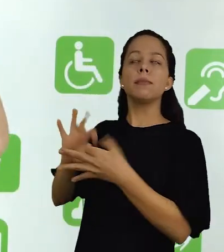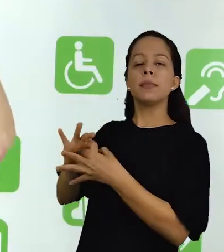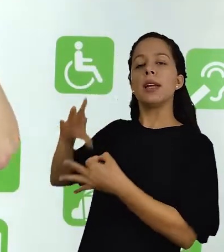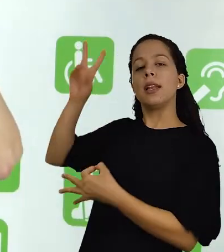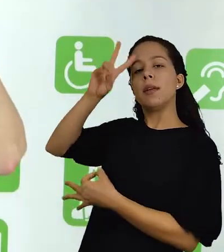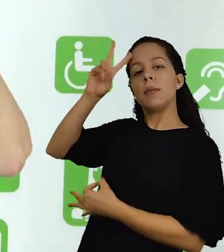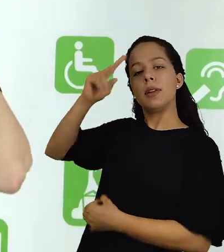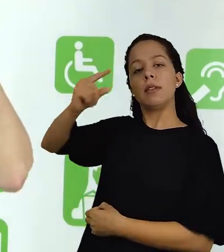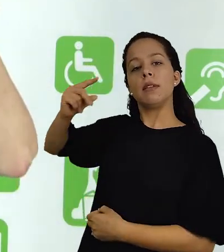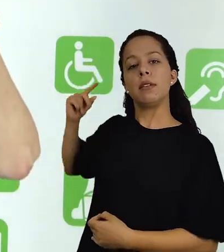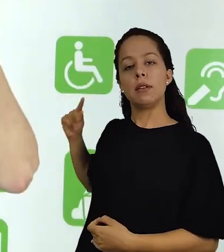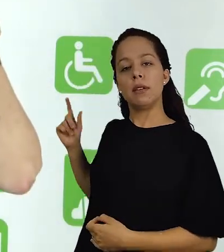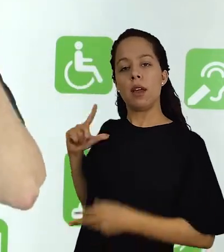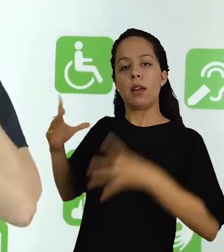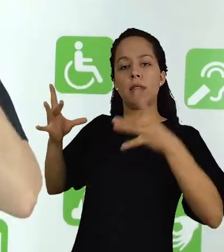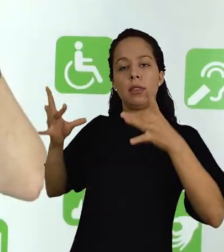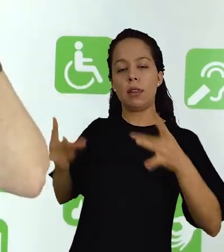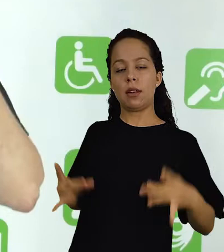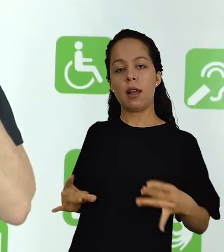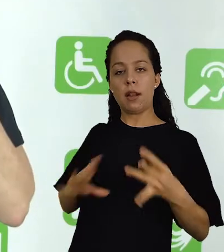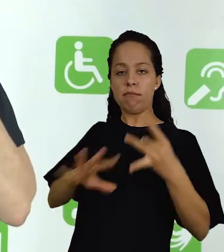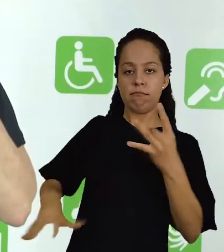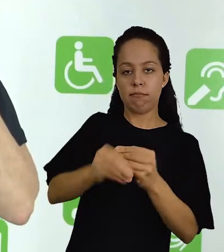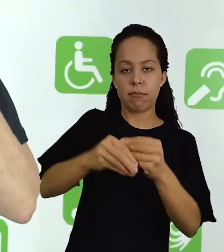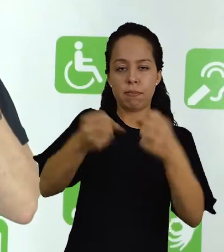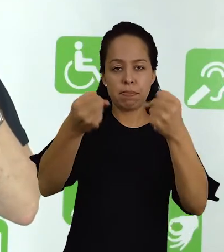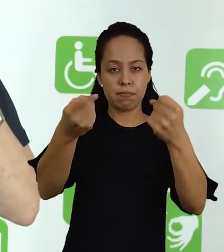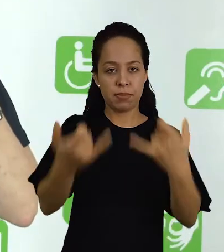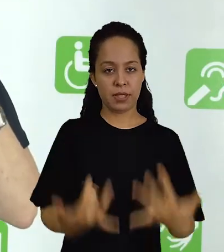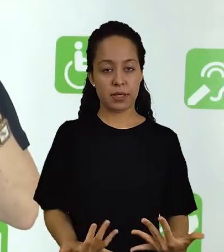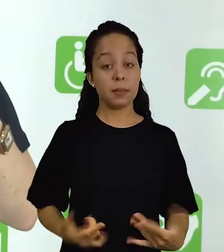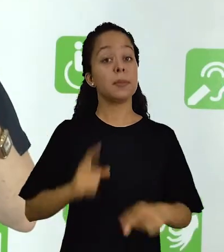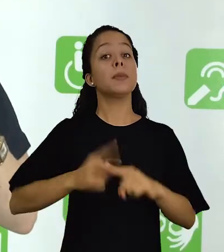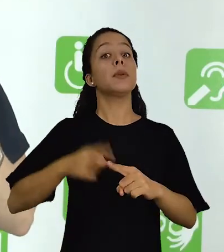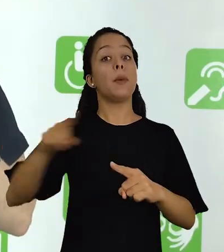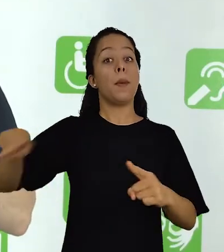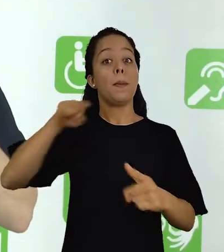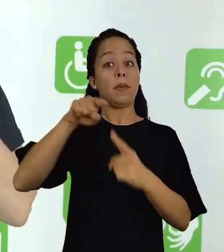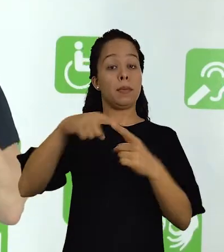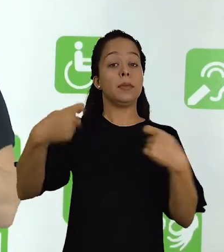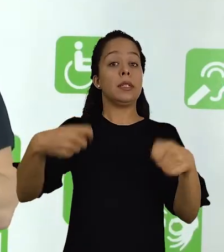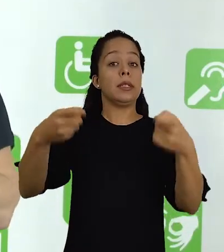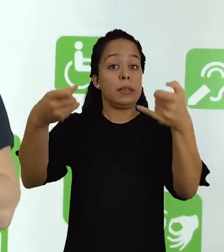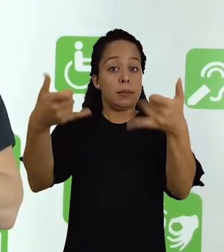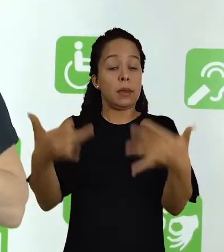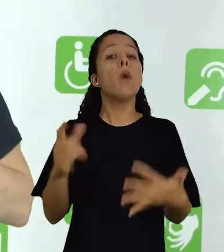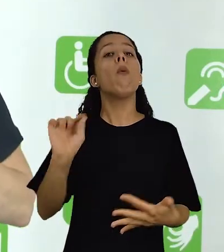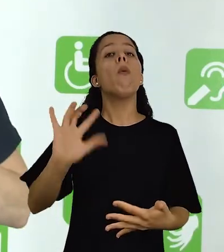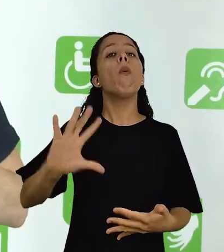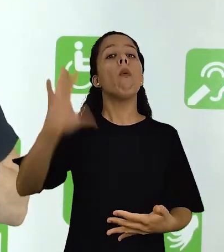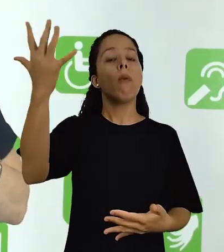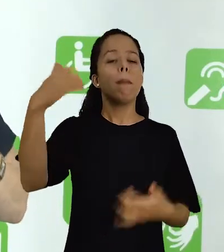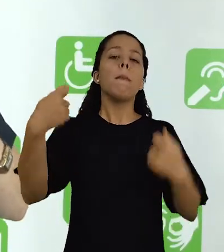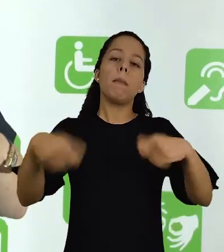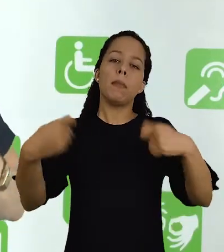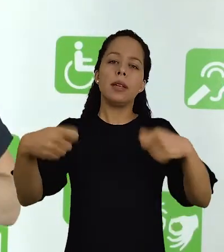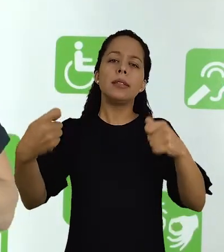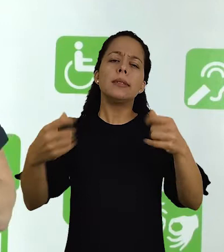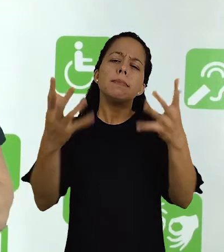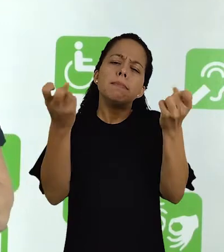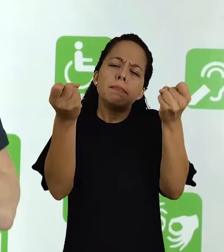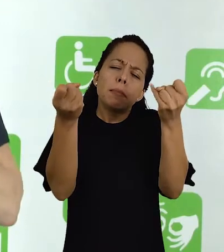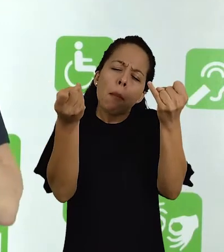uma pesquisa descritiva feita previamente, pois o objetivo é explicar um fenômeno e para isso